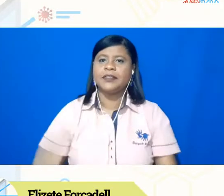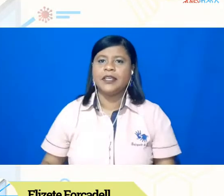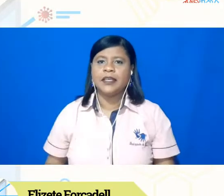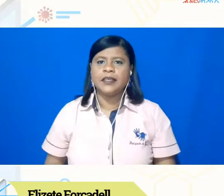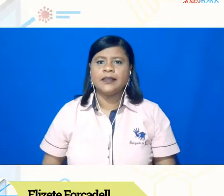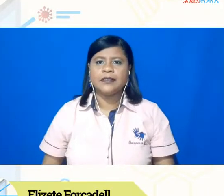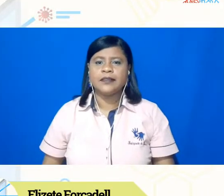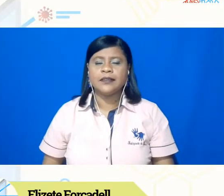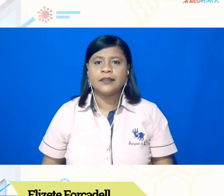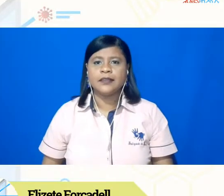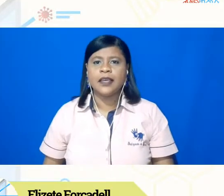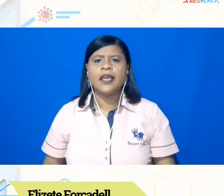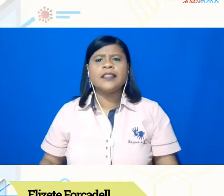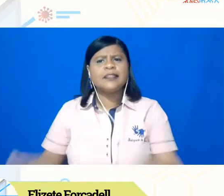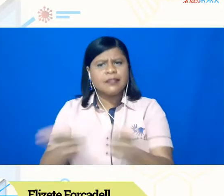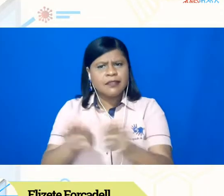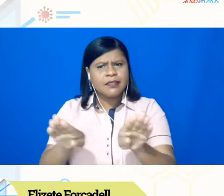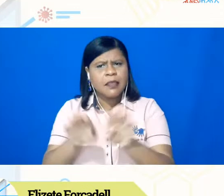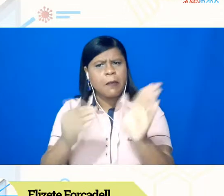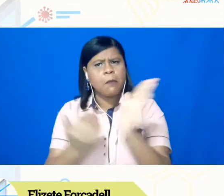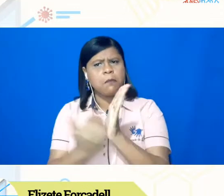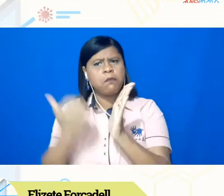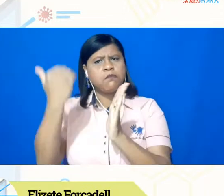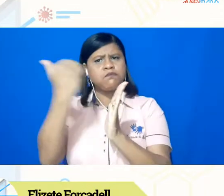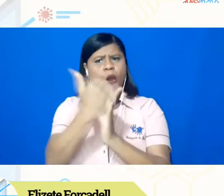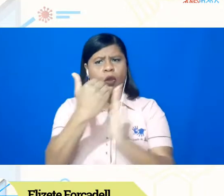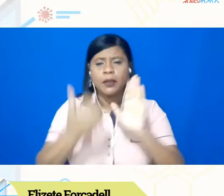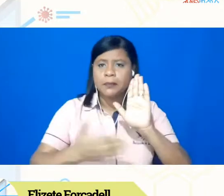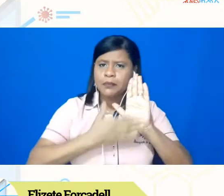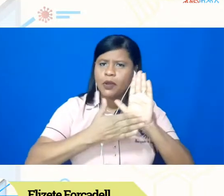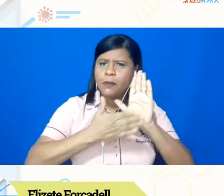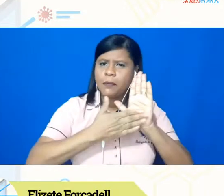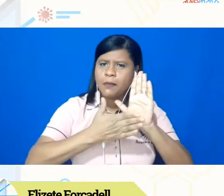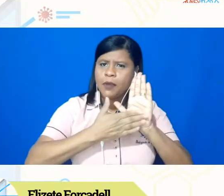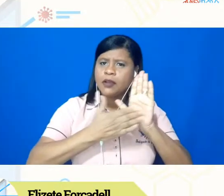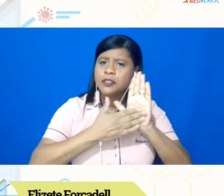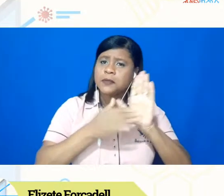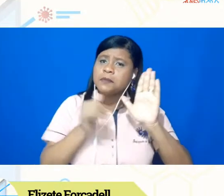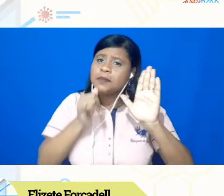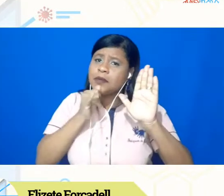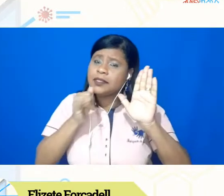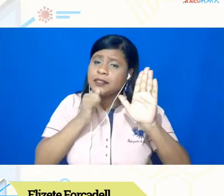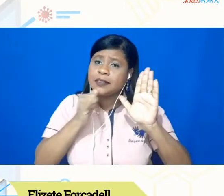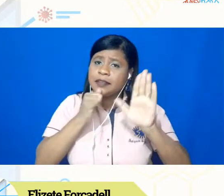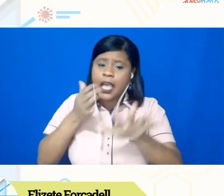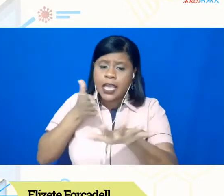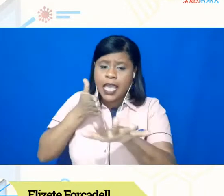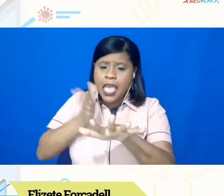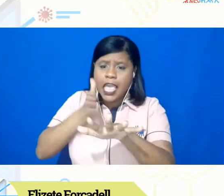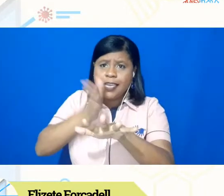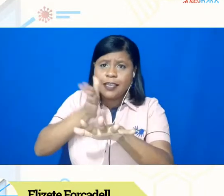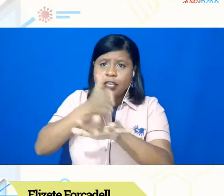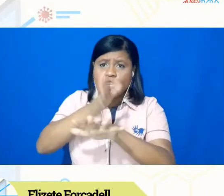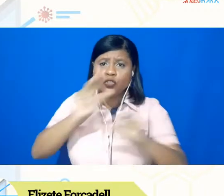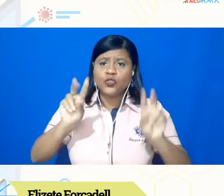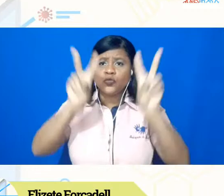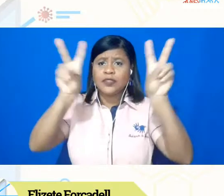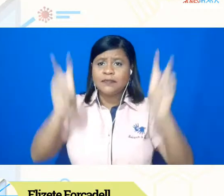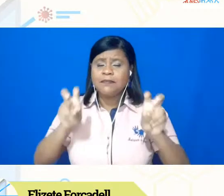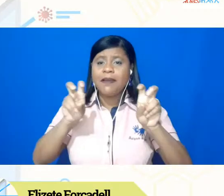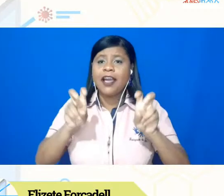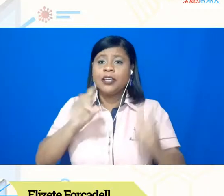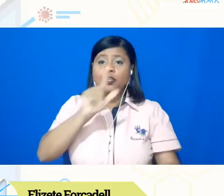aumento, né, de propostas, por exemplo, de eixos temáticos, de GTs,